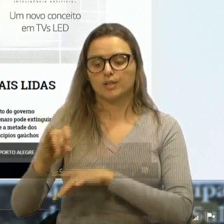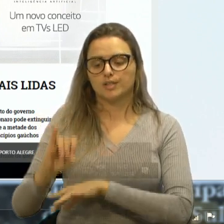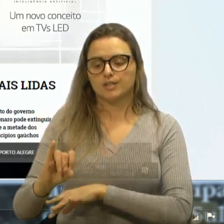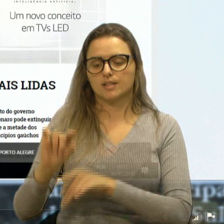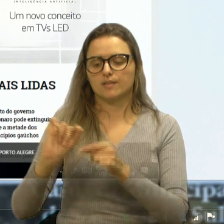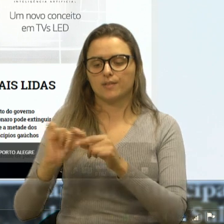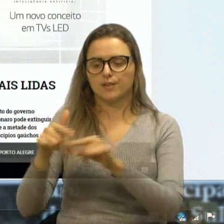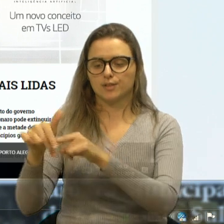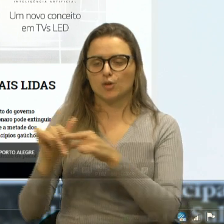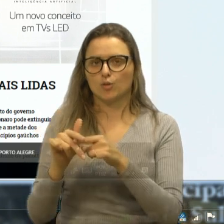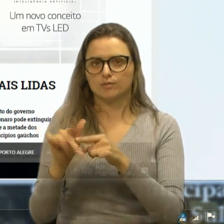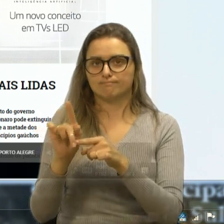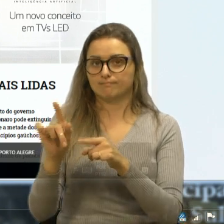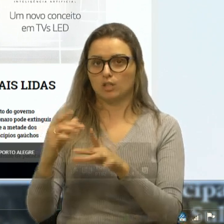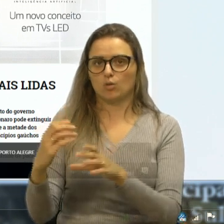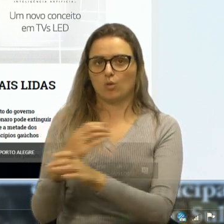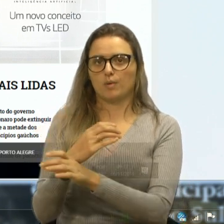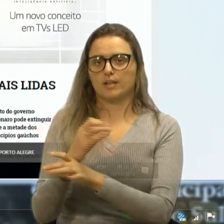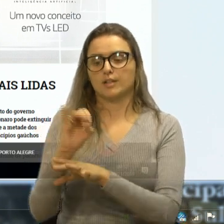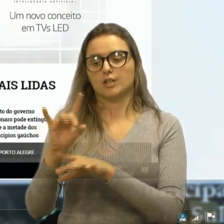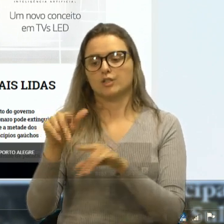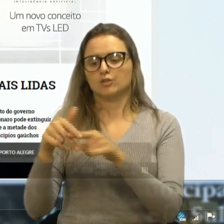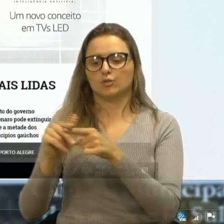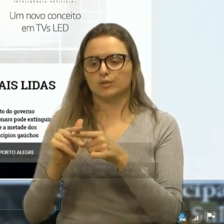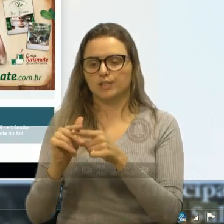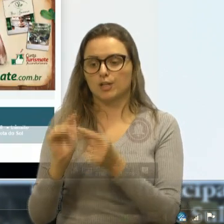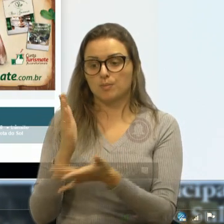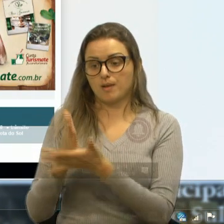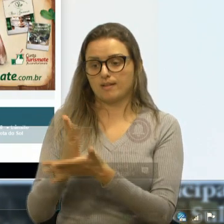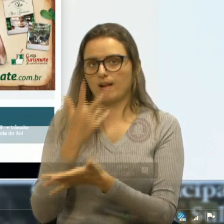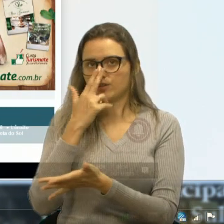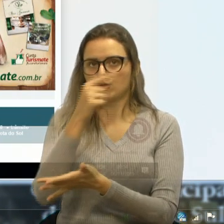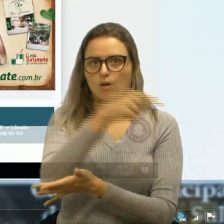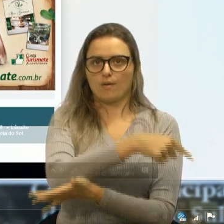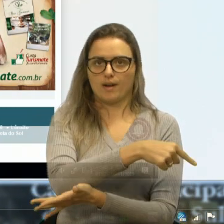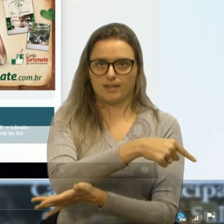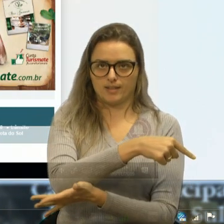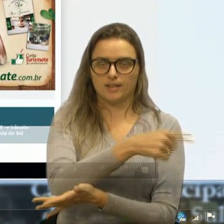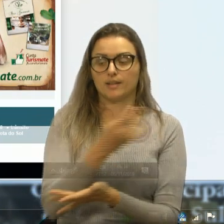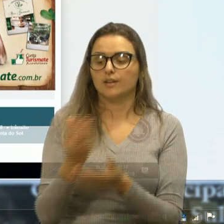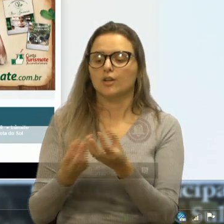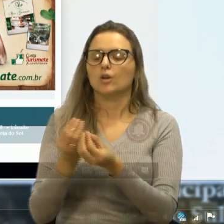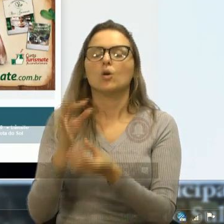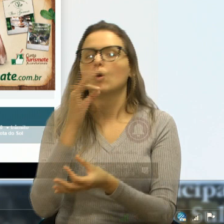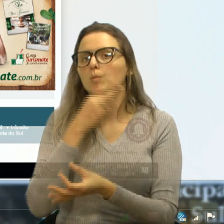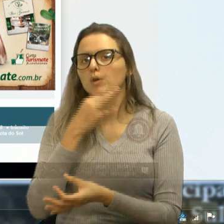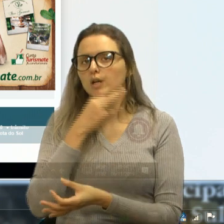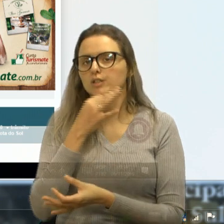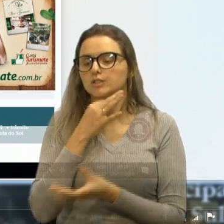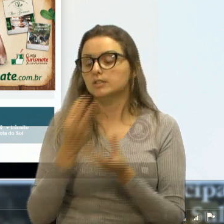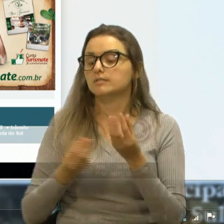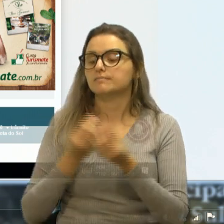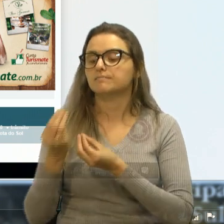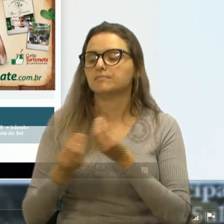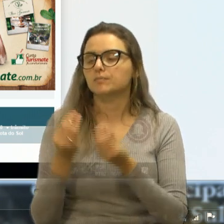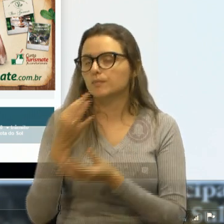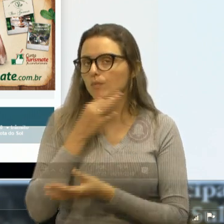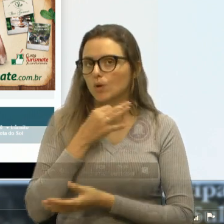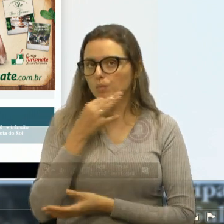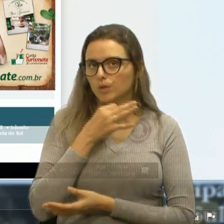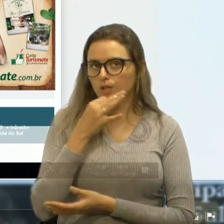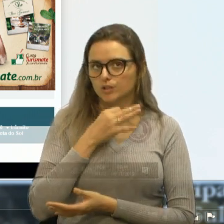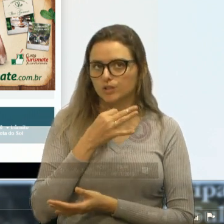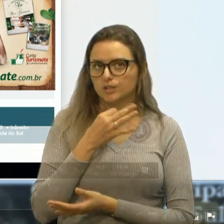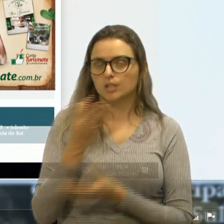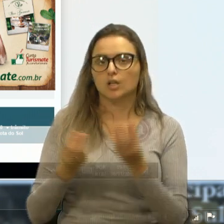-sola também, fazem uma meia-sola como fizeram na Rota do Sol, como fica Caxias, como fica de